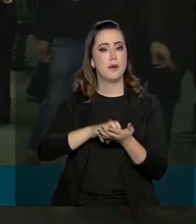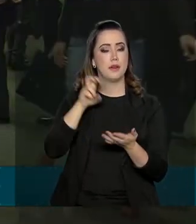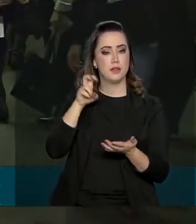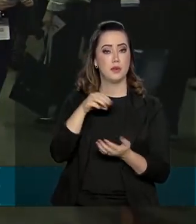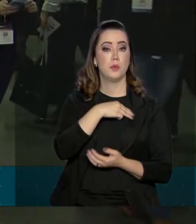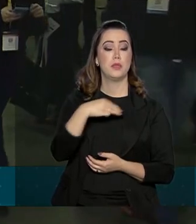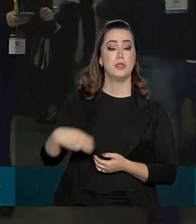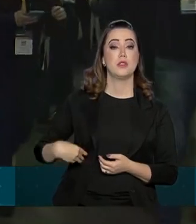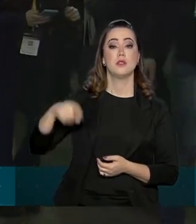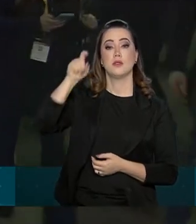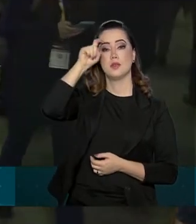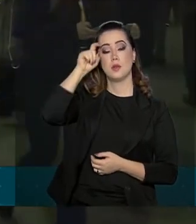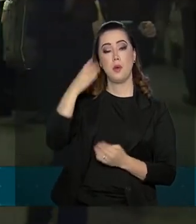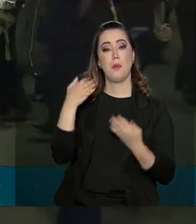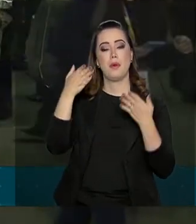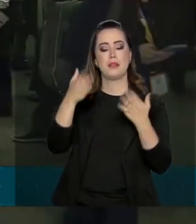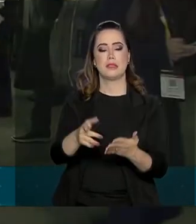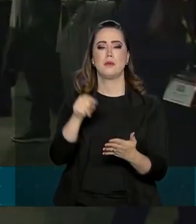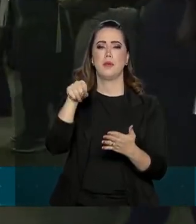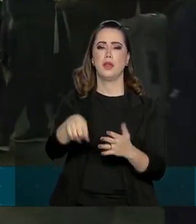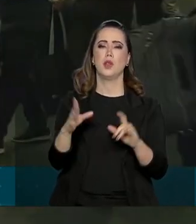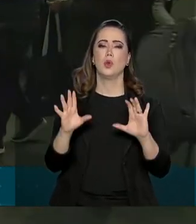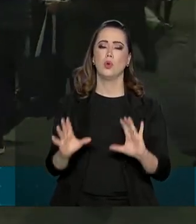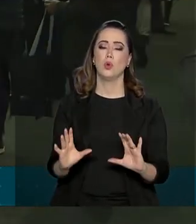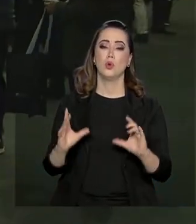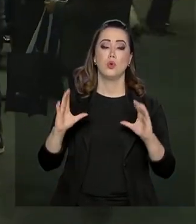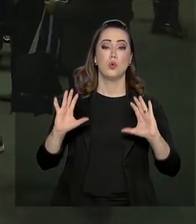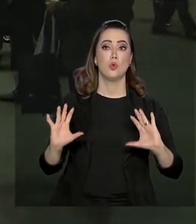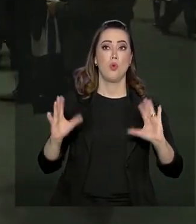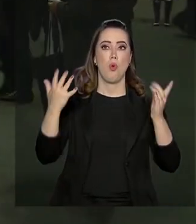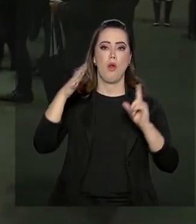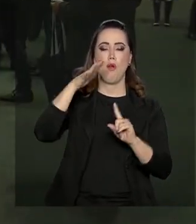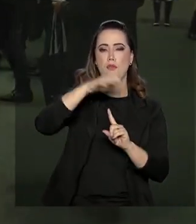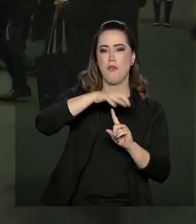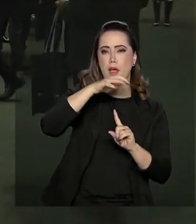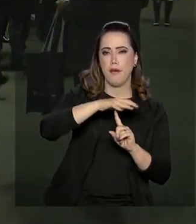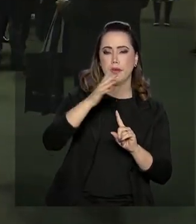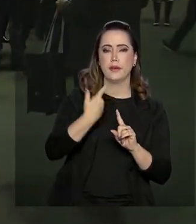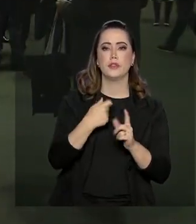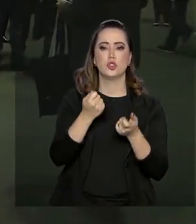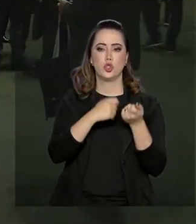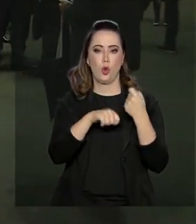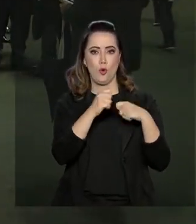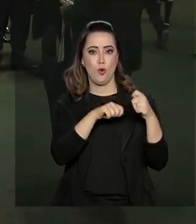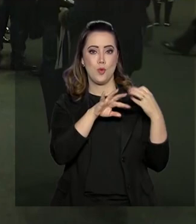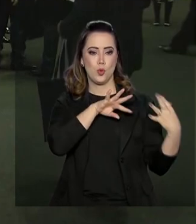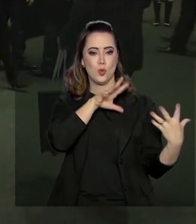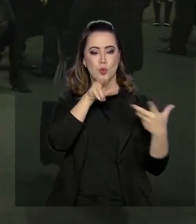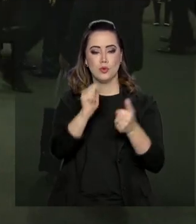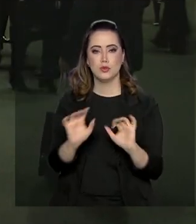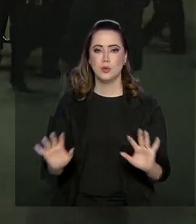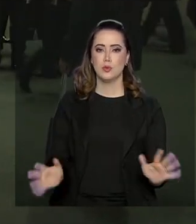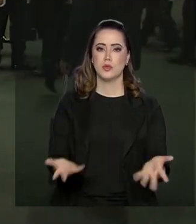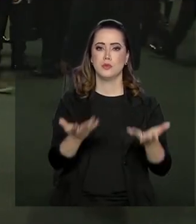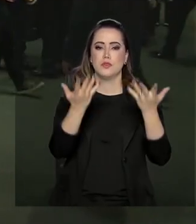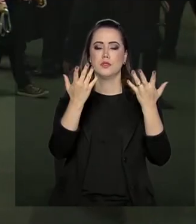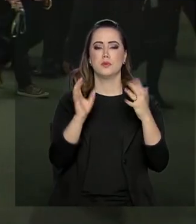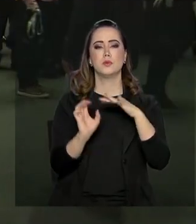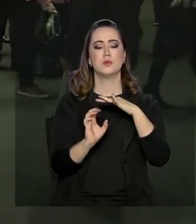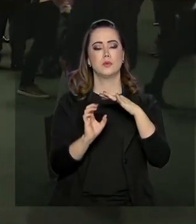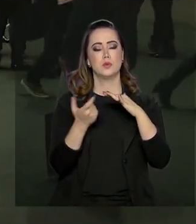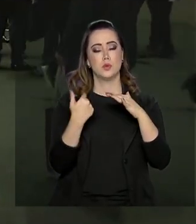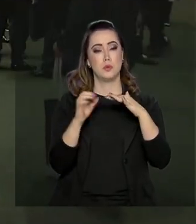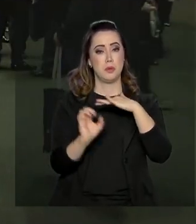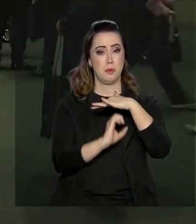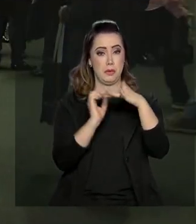Sérgio Moro, participa da Expert XP, uma das maiores esferas do mercado financeiro do mundo, promovida por uma corretora de